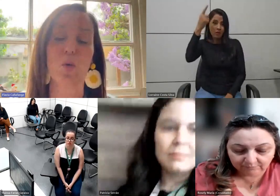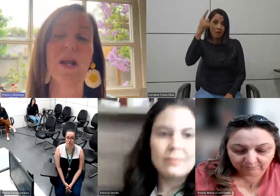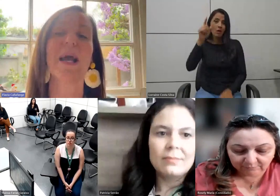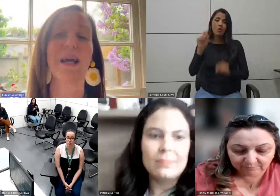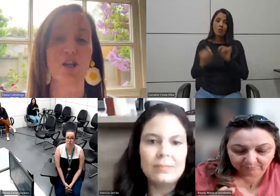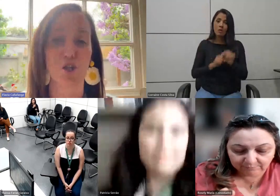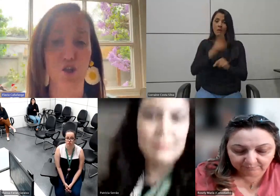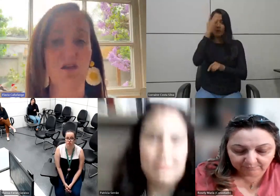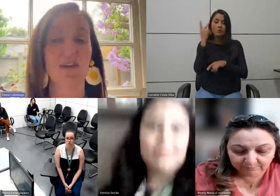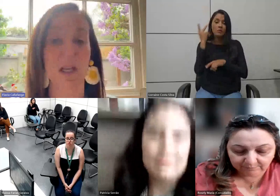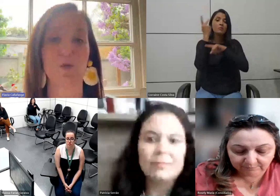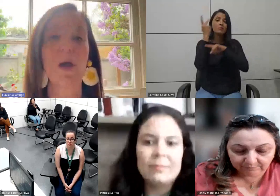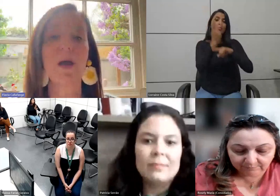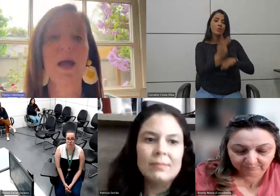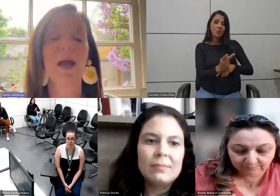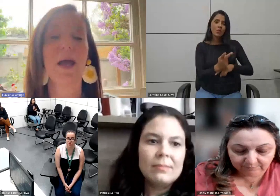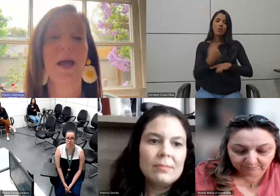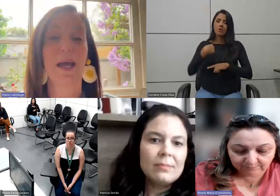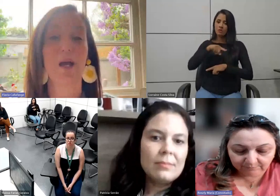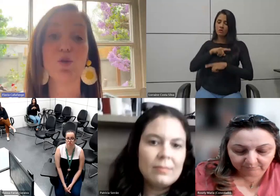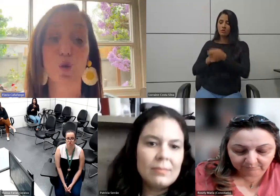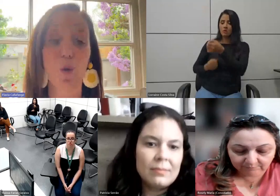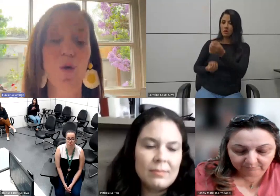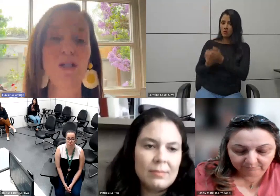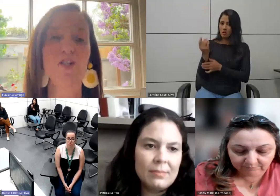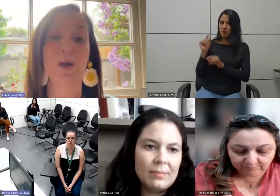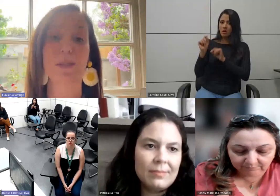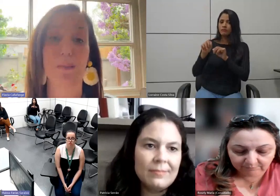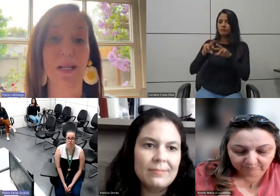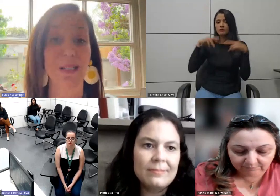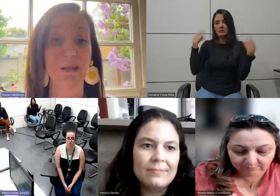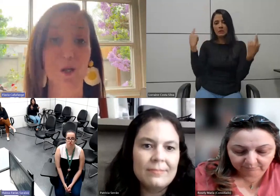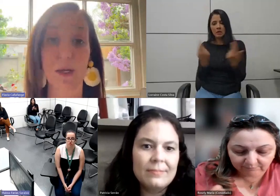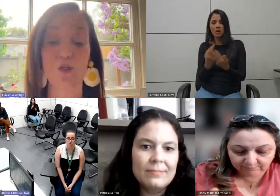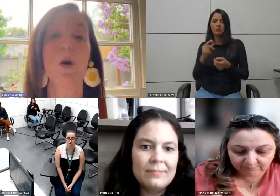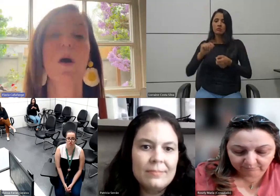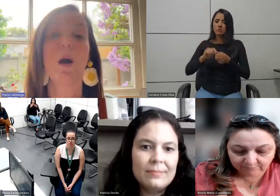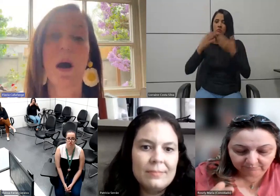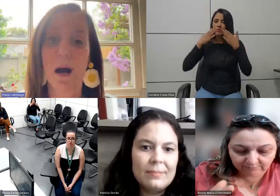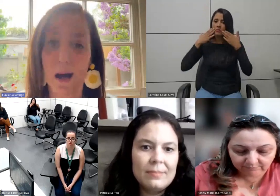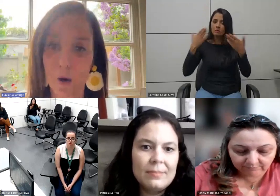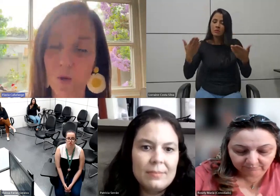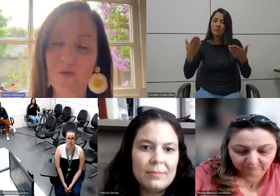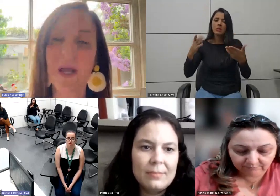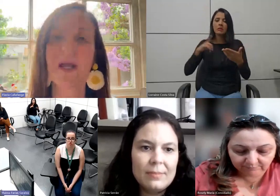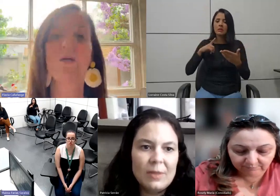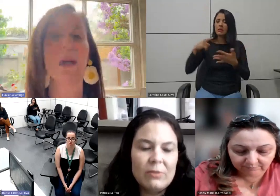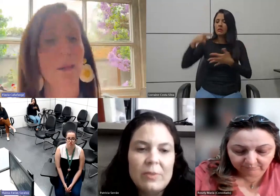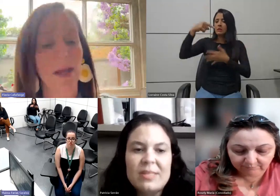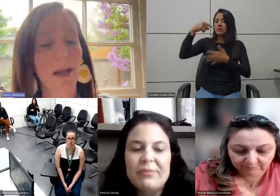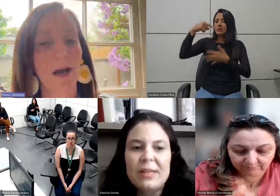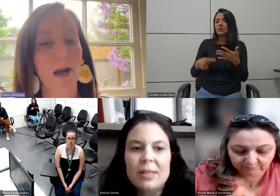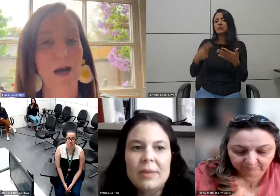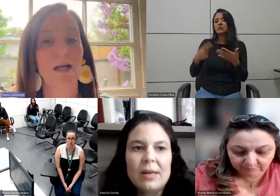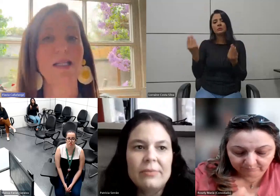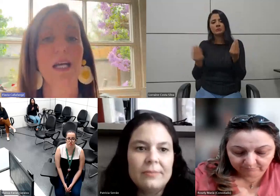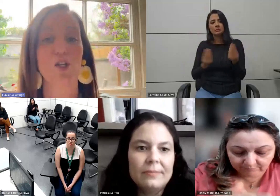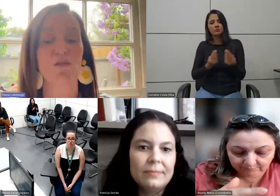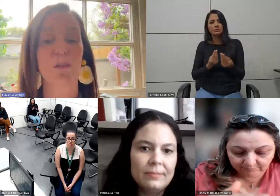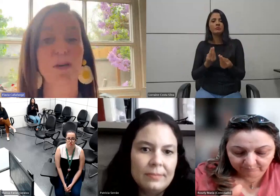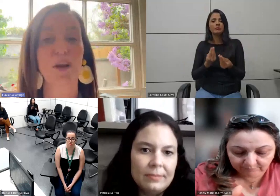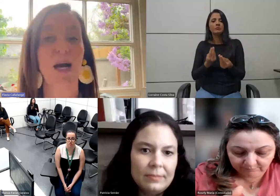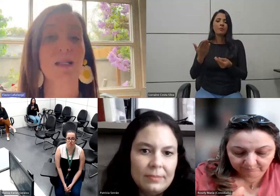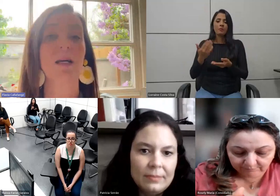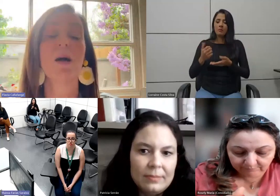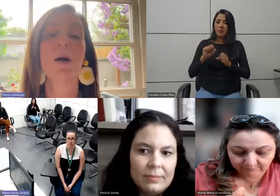pessoas procurem, aí a gente está fazendo reuniões, estamos apresentando isso ao governo, também a